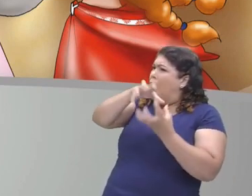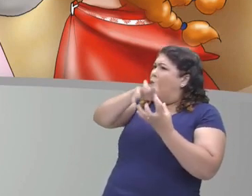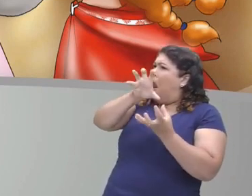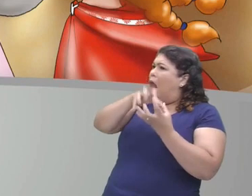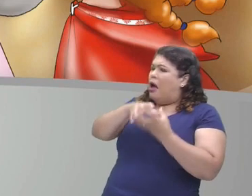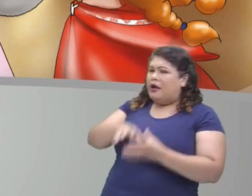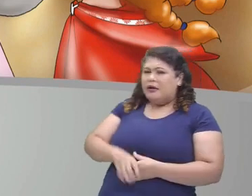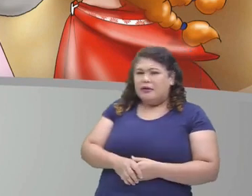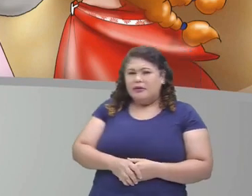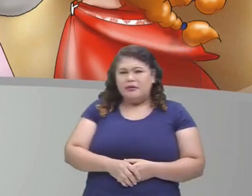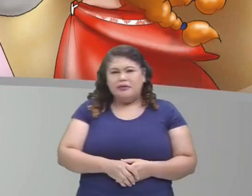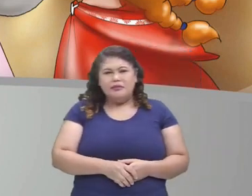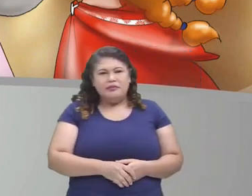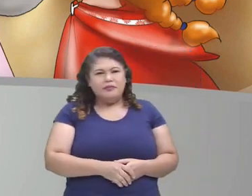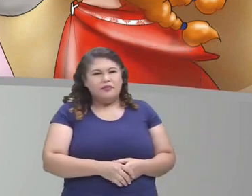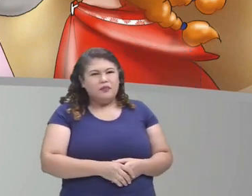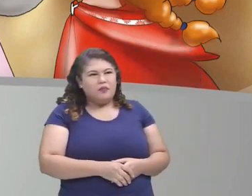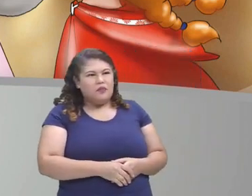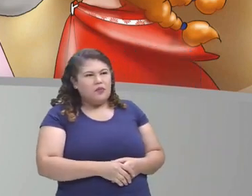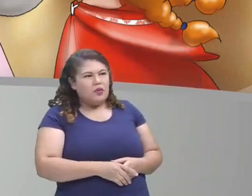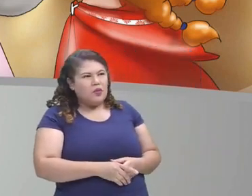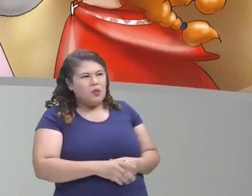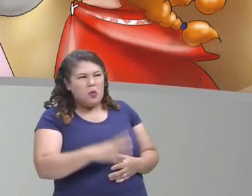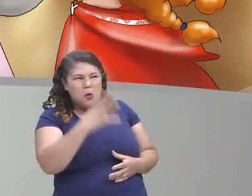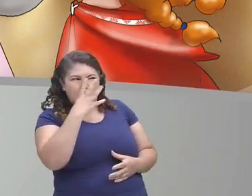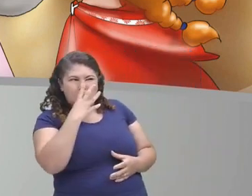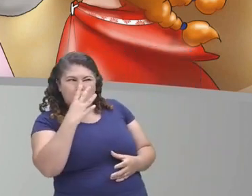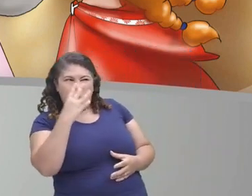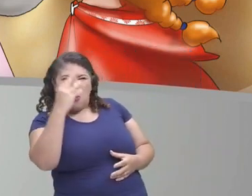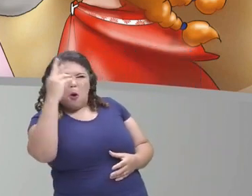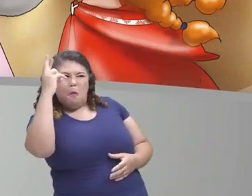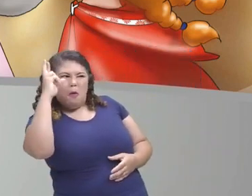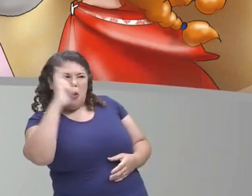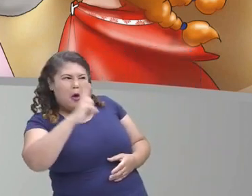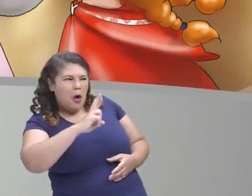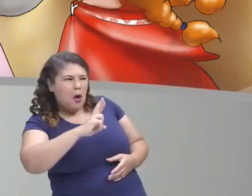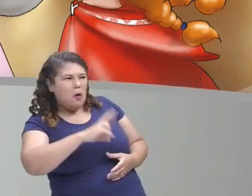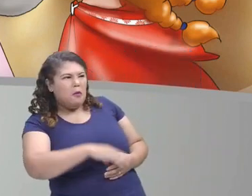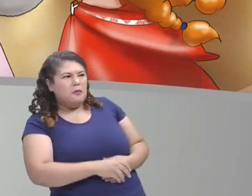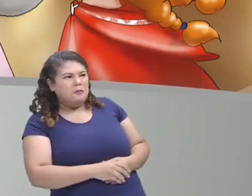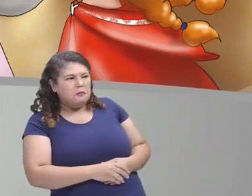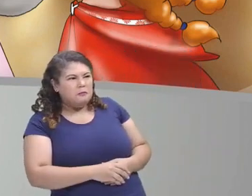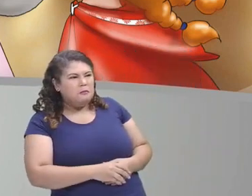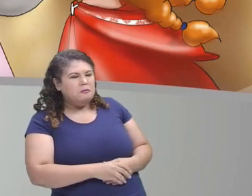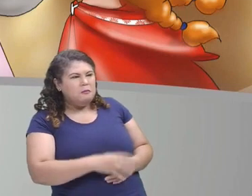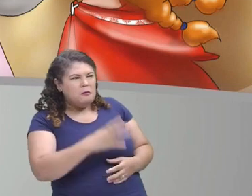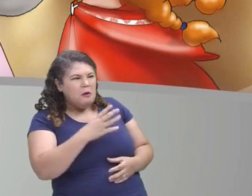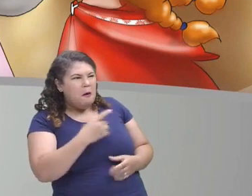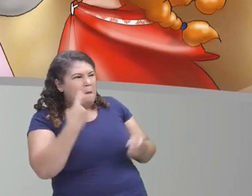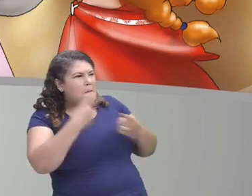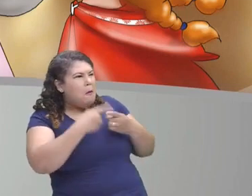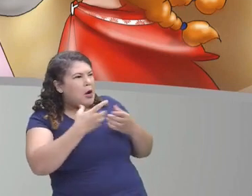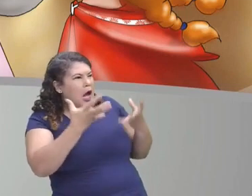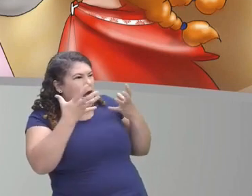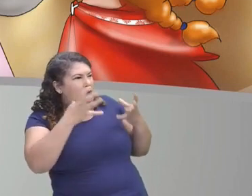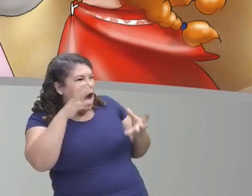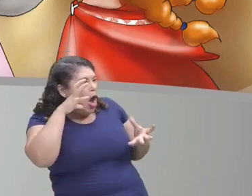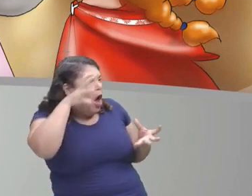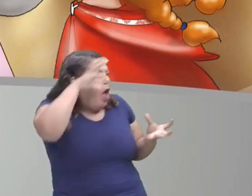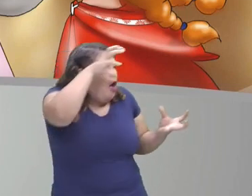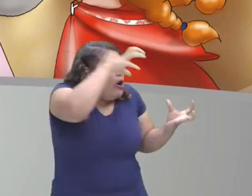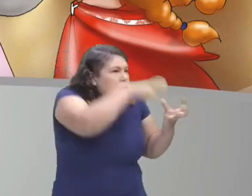Vermelho. E o lobo respondeu da seguinte maneira. É para te comer